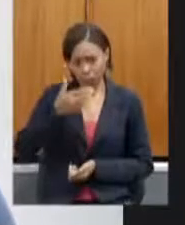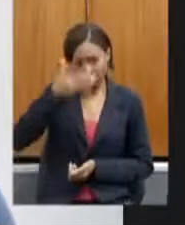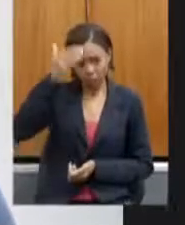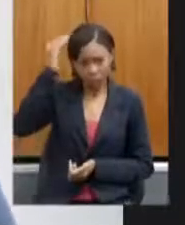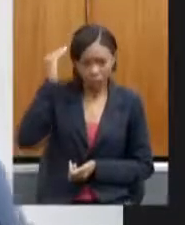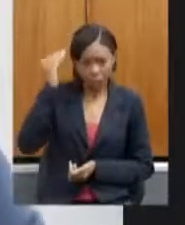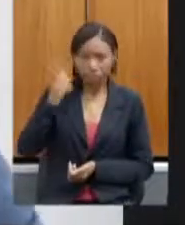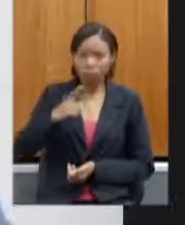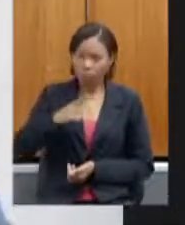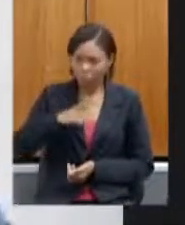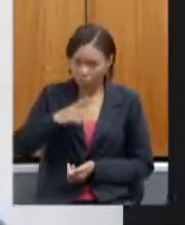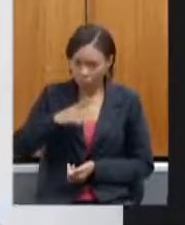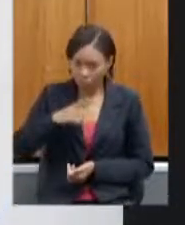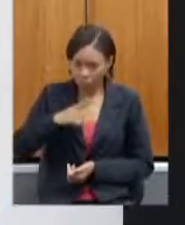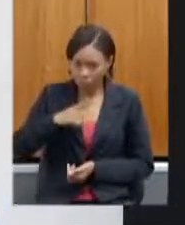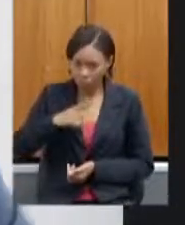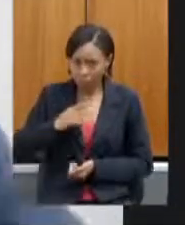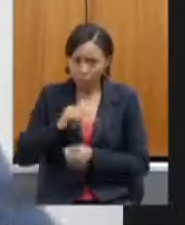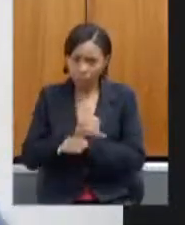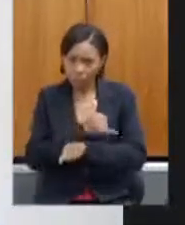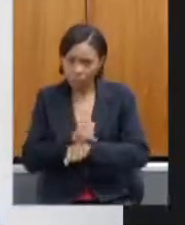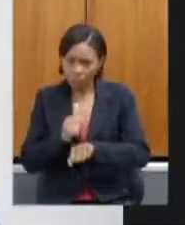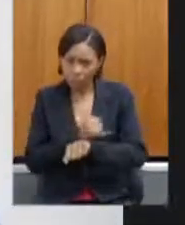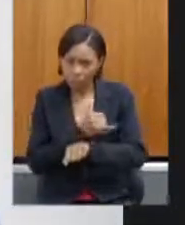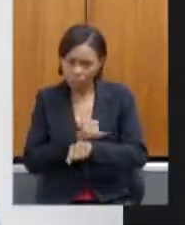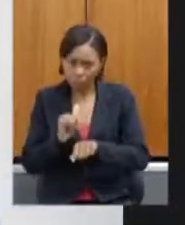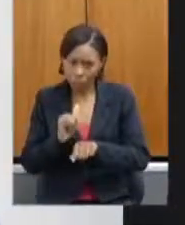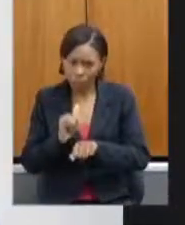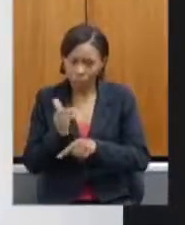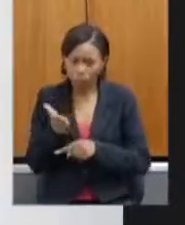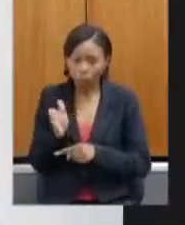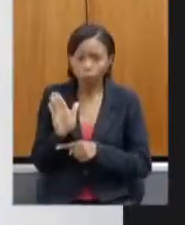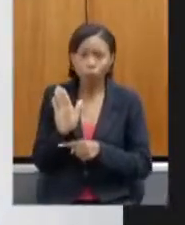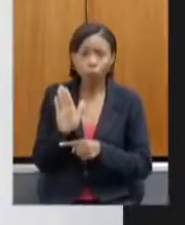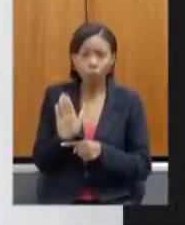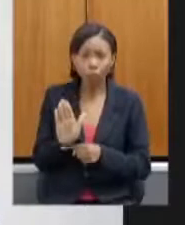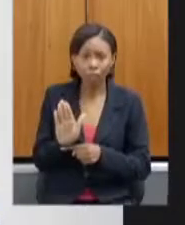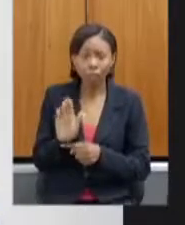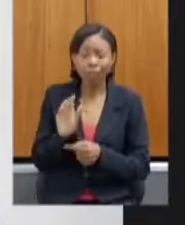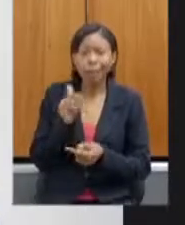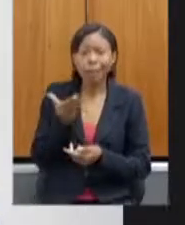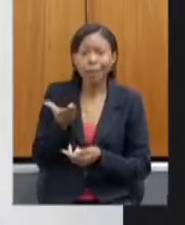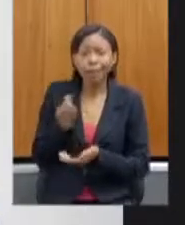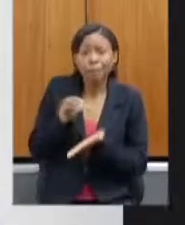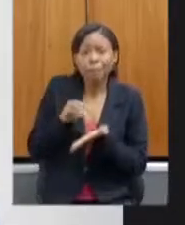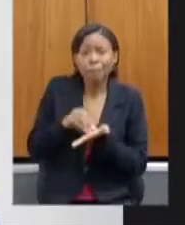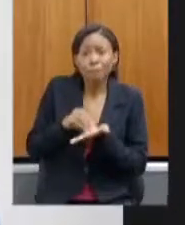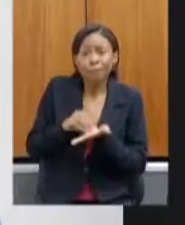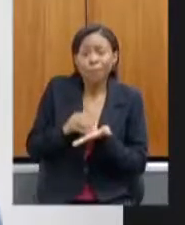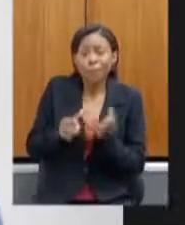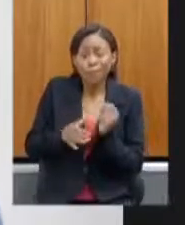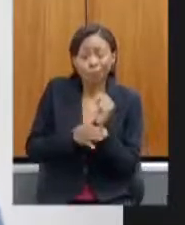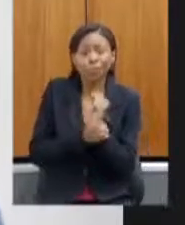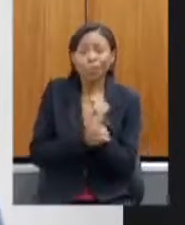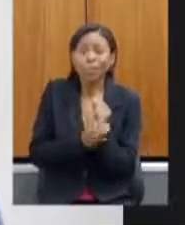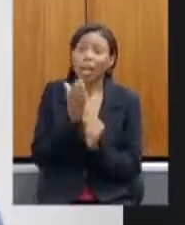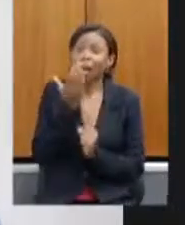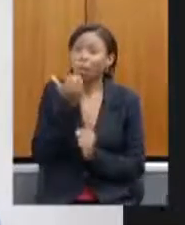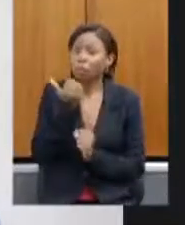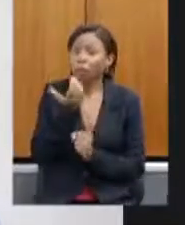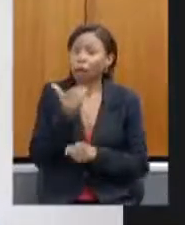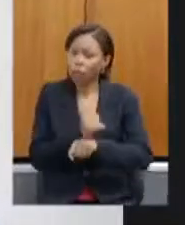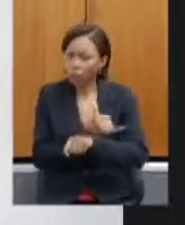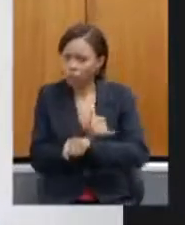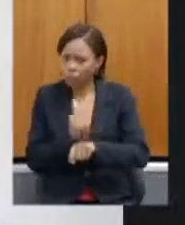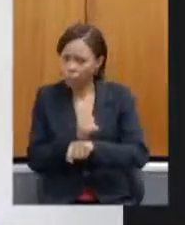de enfrentamento da insegurança alimentar no estado de Minas Gerais, usando a estratégia de